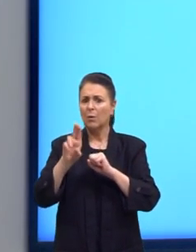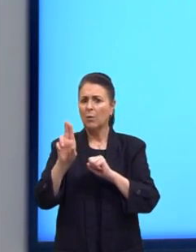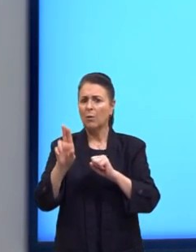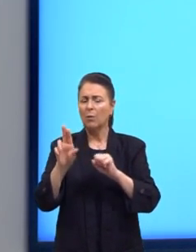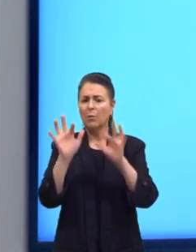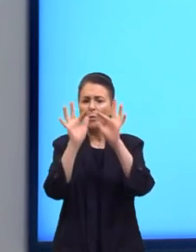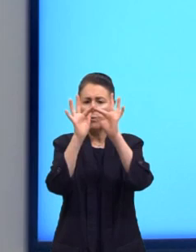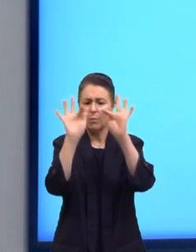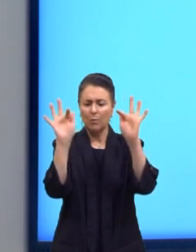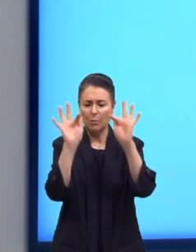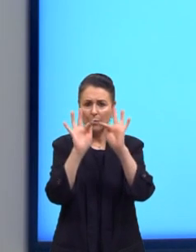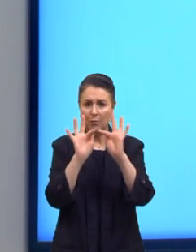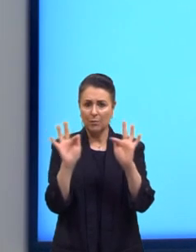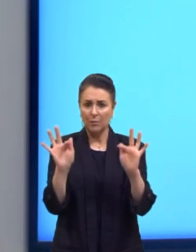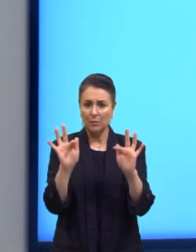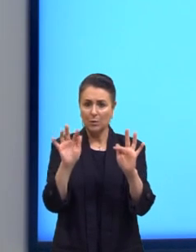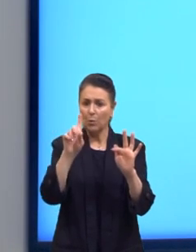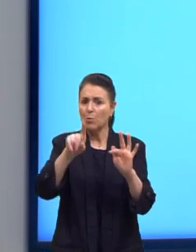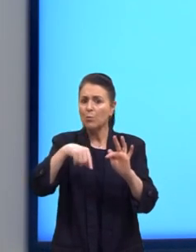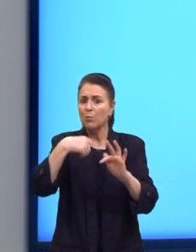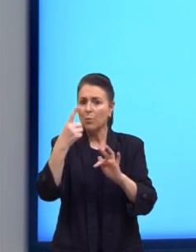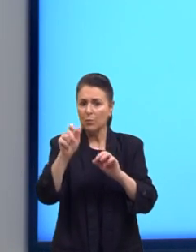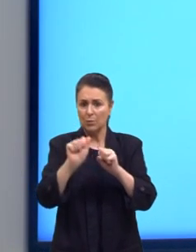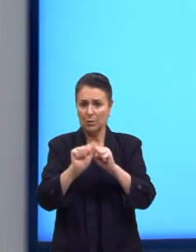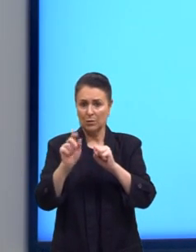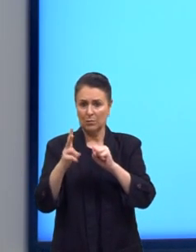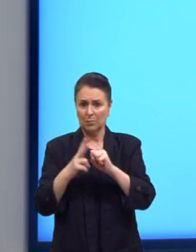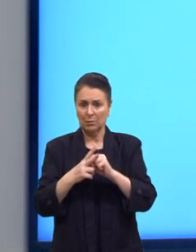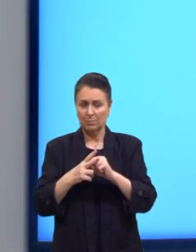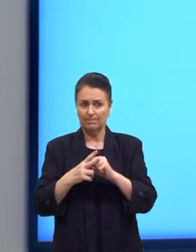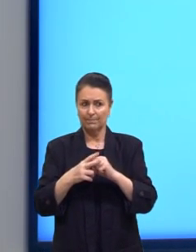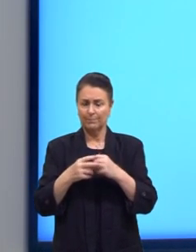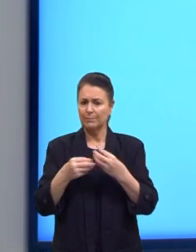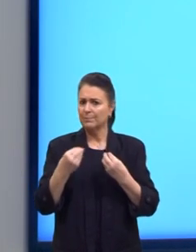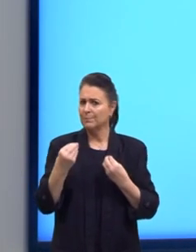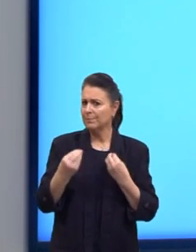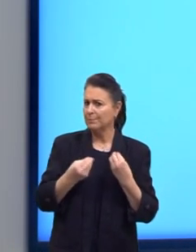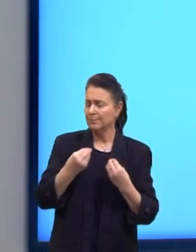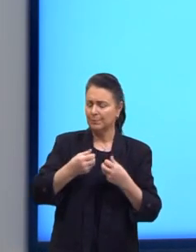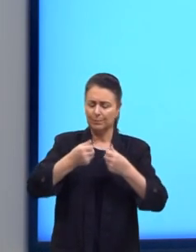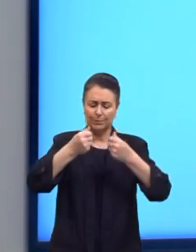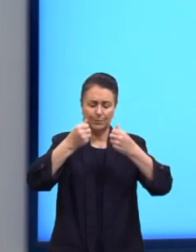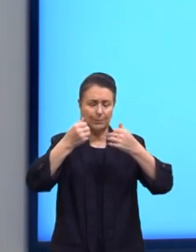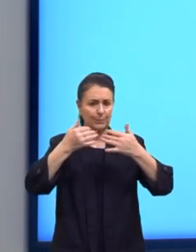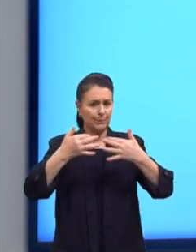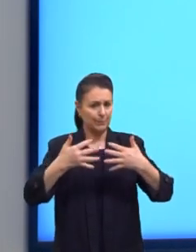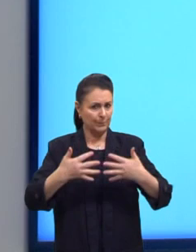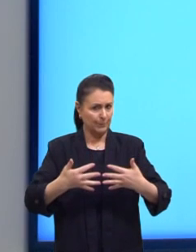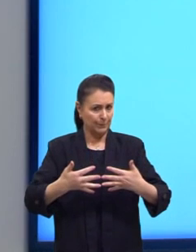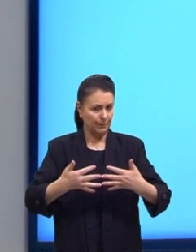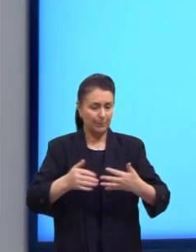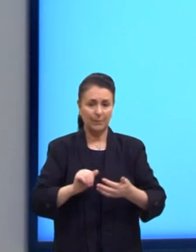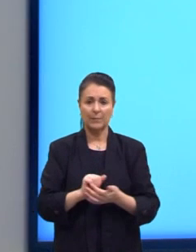frase ou até mesmo um outro advérbio. Como assim? Calma aí. Calma o coração que a gente já vai ver.